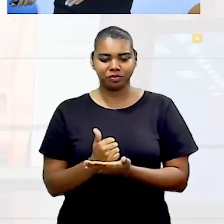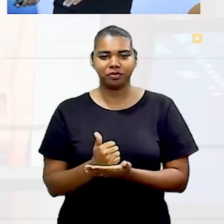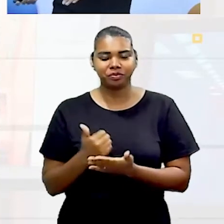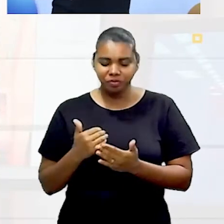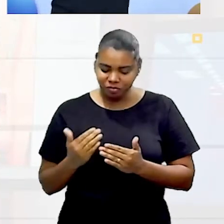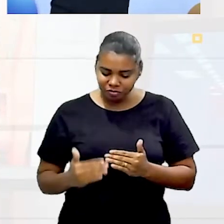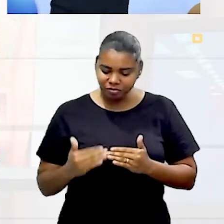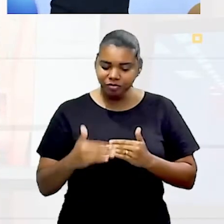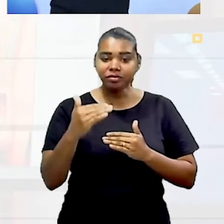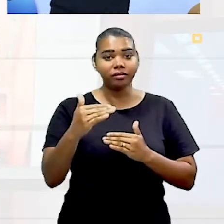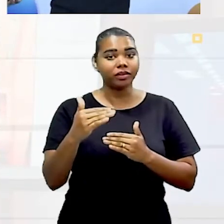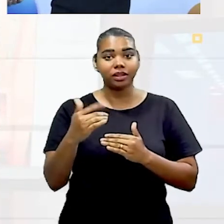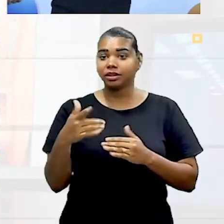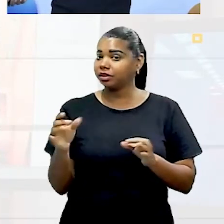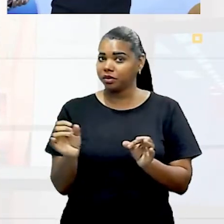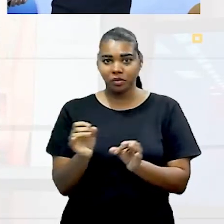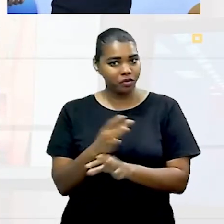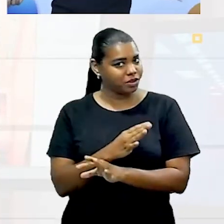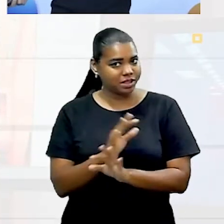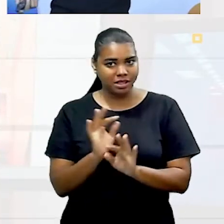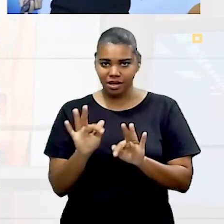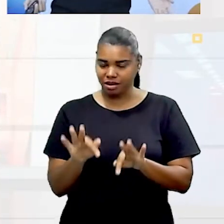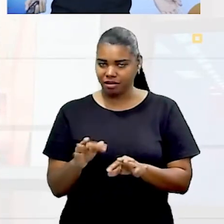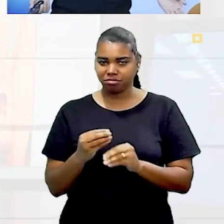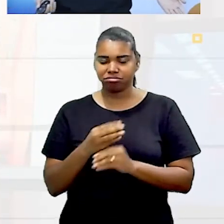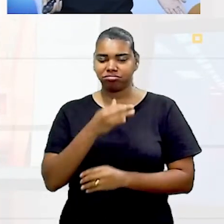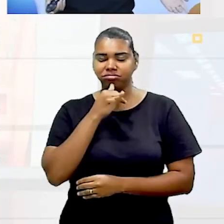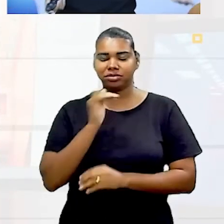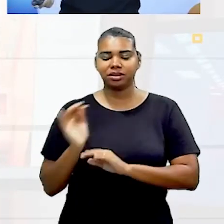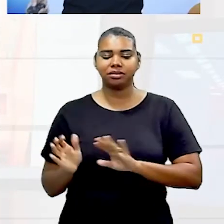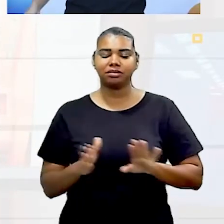continuação, ou se vai ser um jogo único, por exemplo.